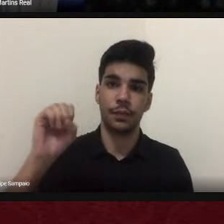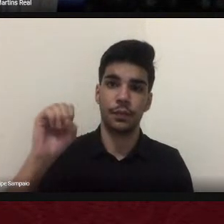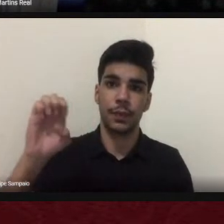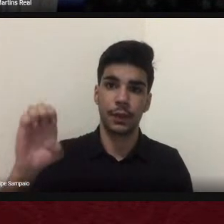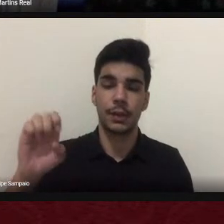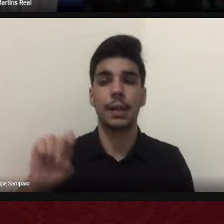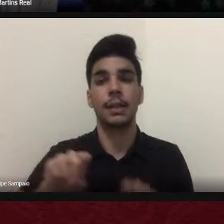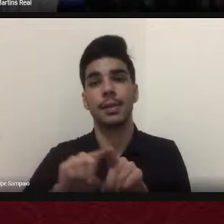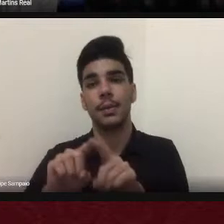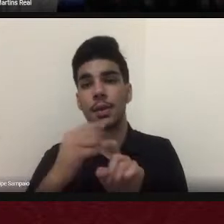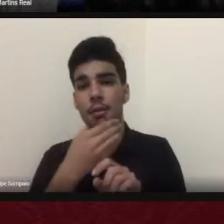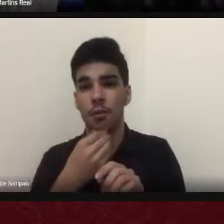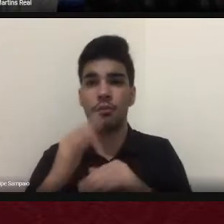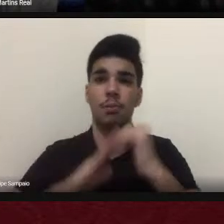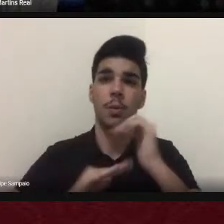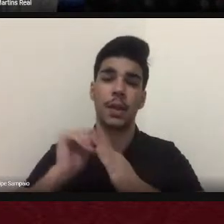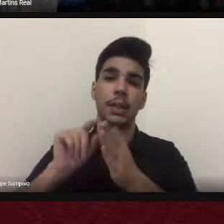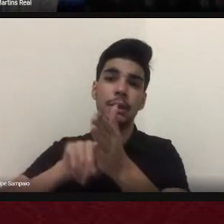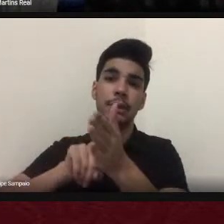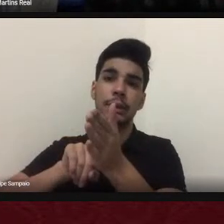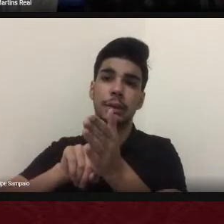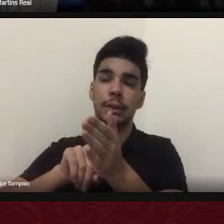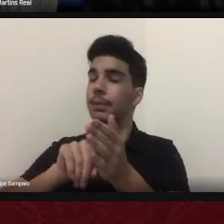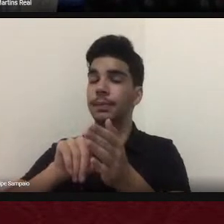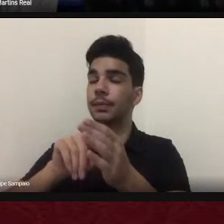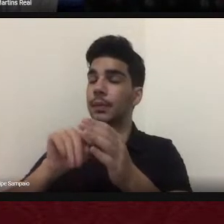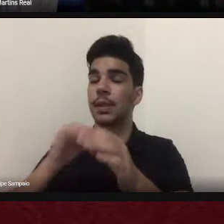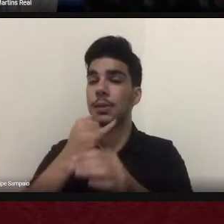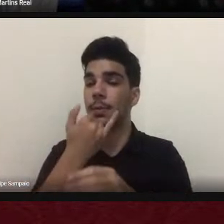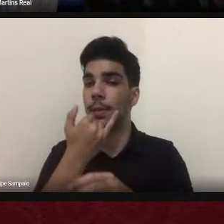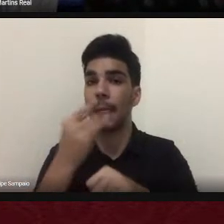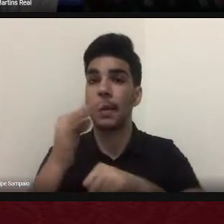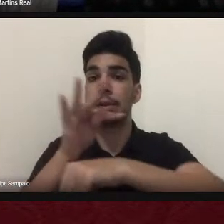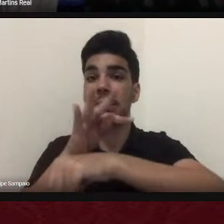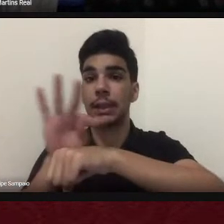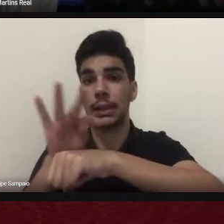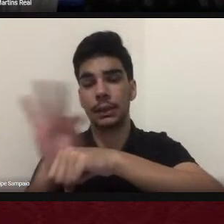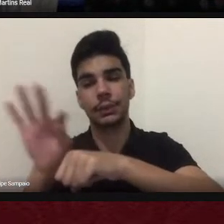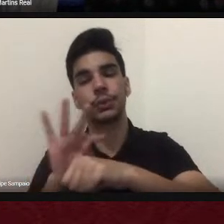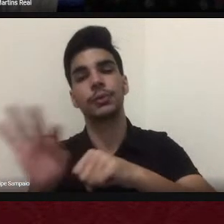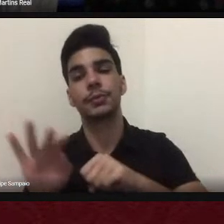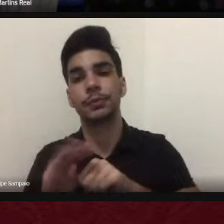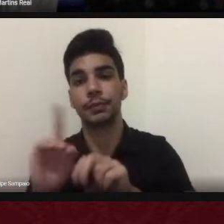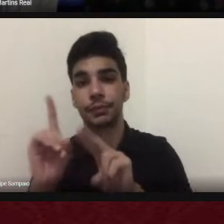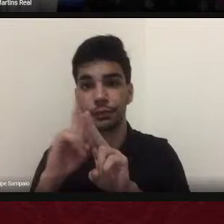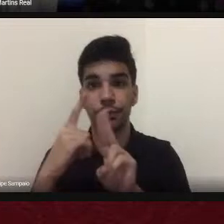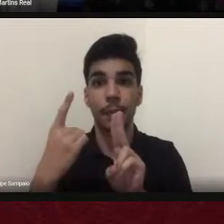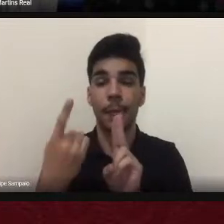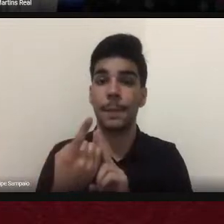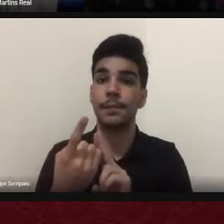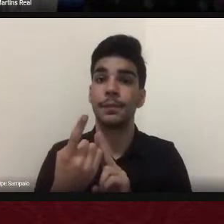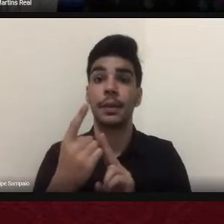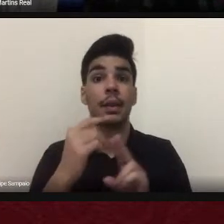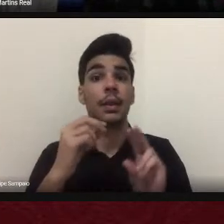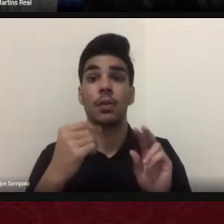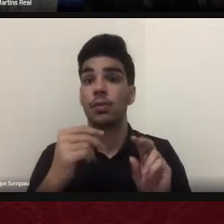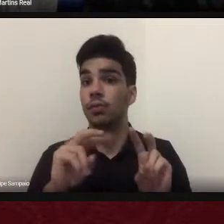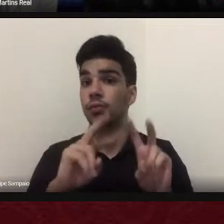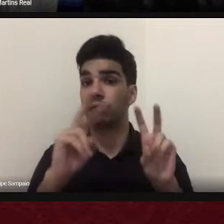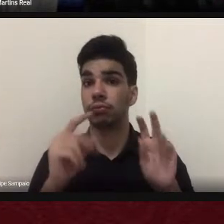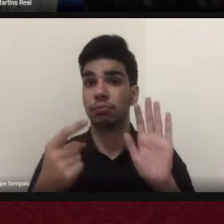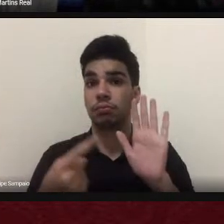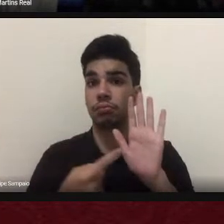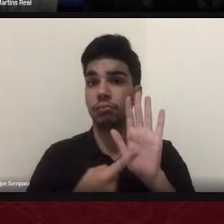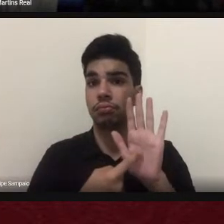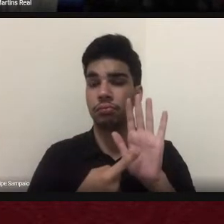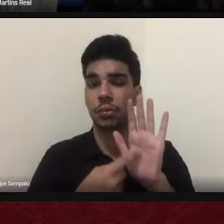UFGD, hoje doutorando, esse texto que ele vai tratar sobre a evasão de cursos de graduação